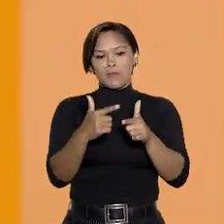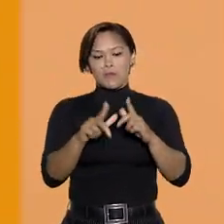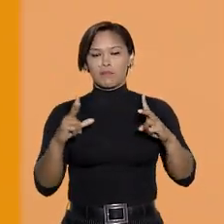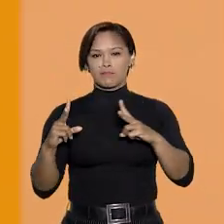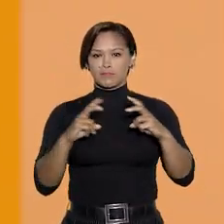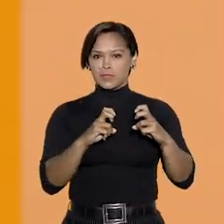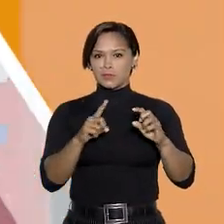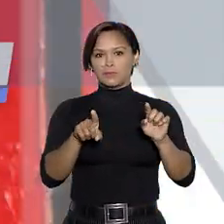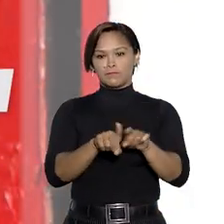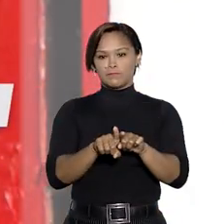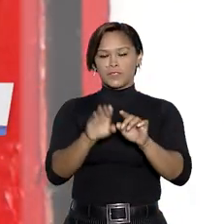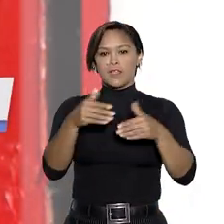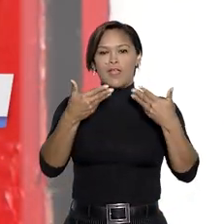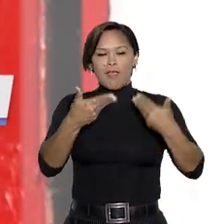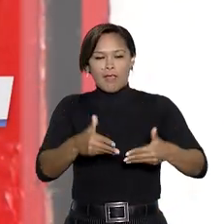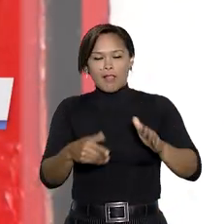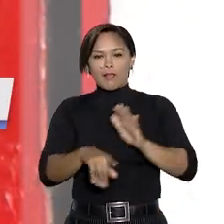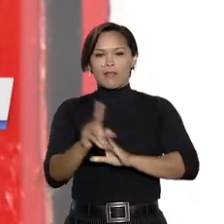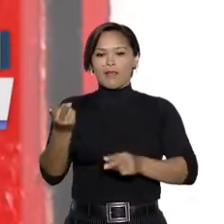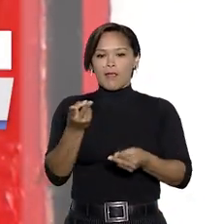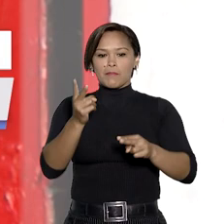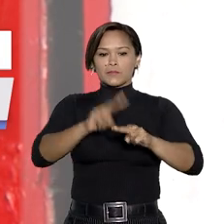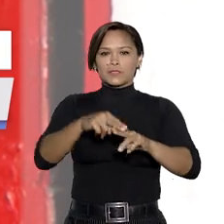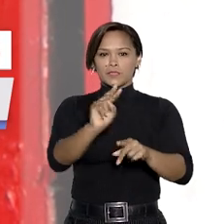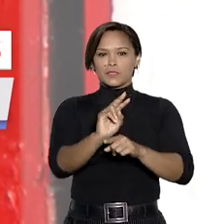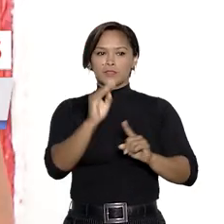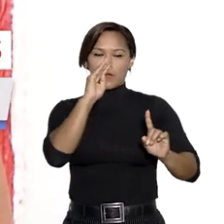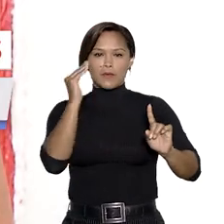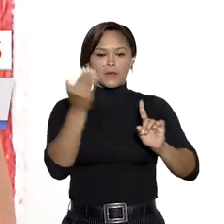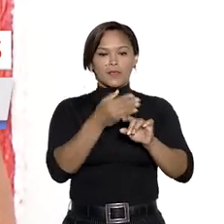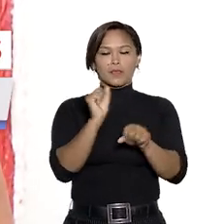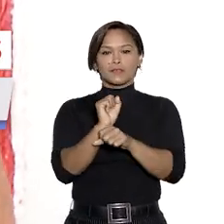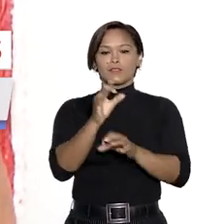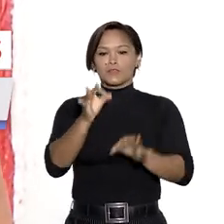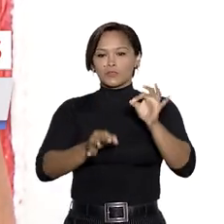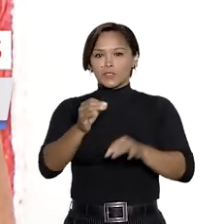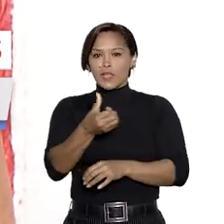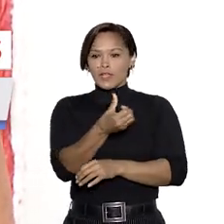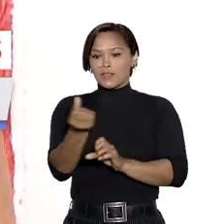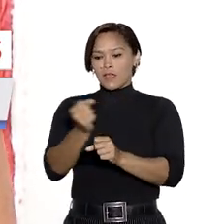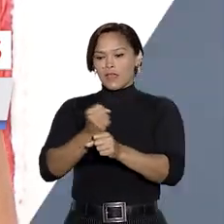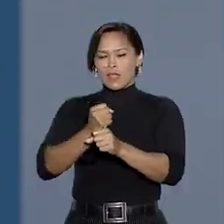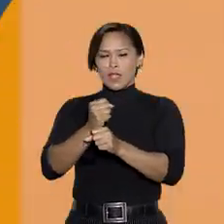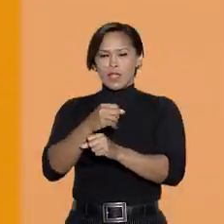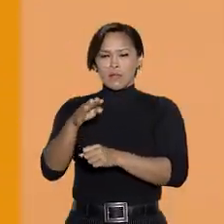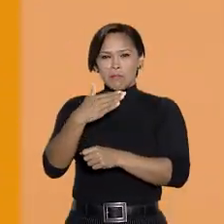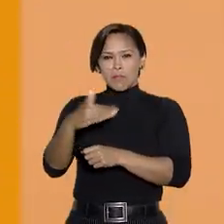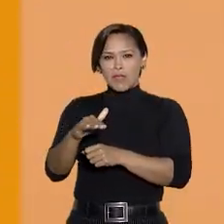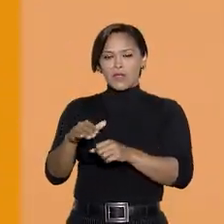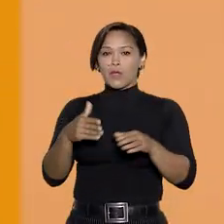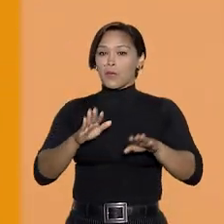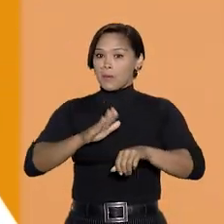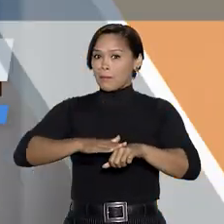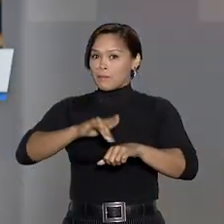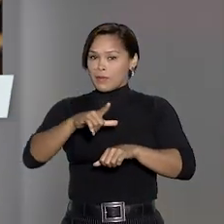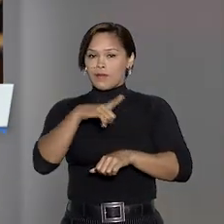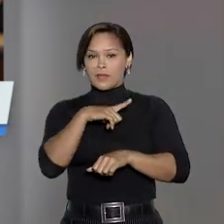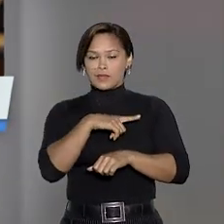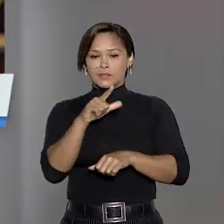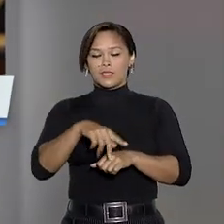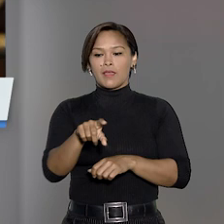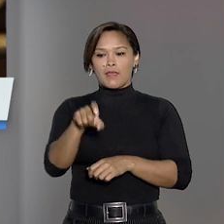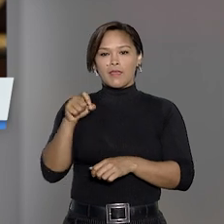o conflito. Relaxada a prisão preventiva de réu que aguarda julgamento há seis anos e meio. E mais,